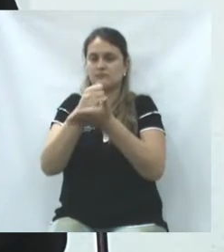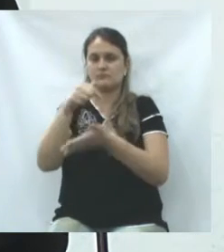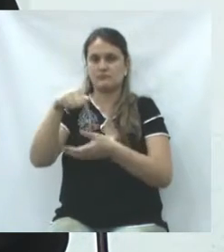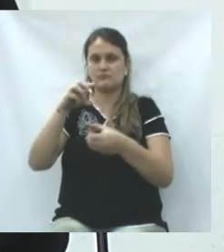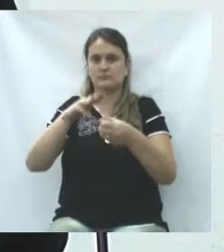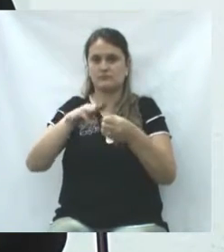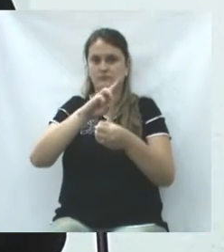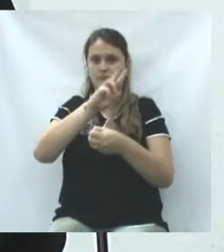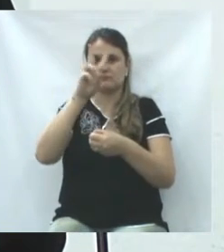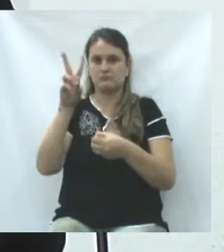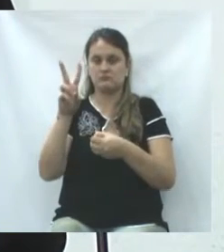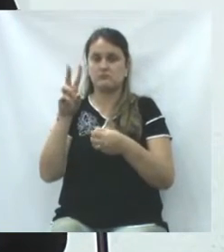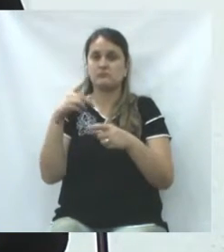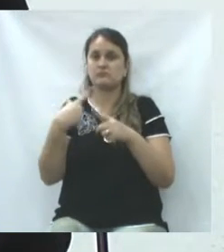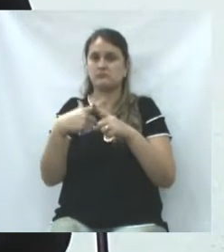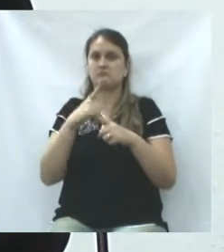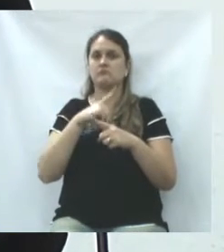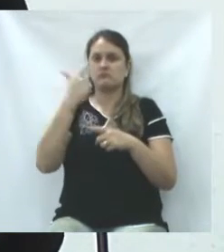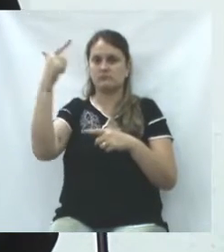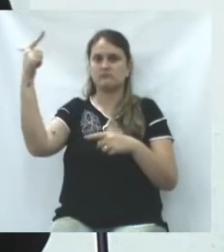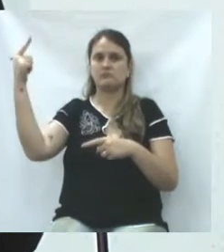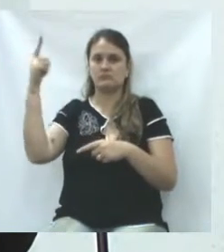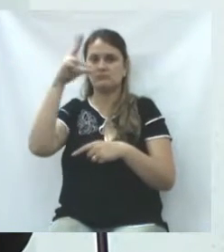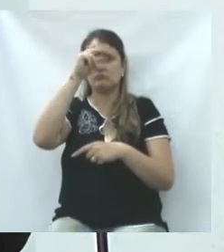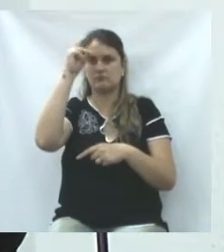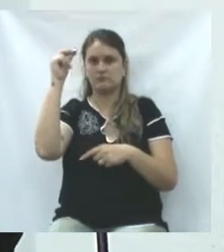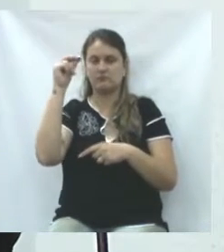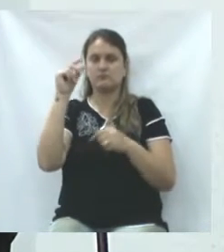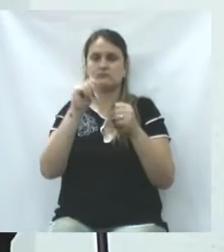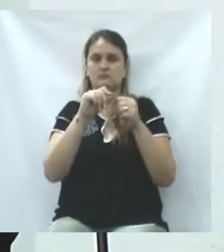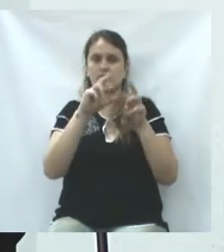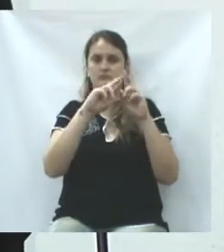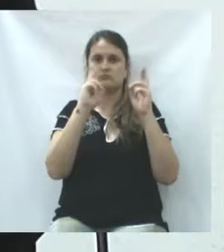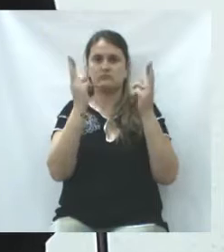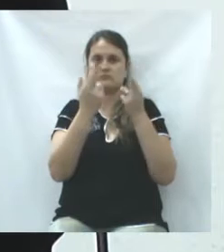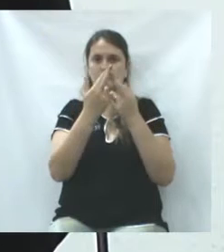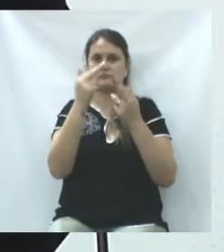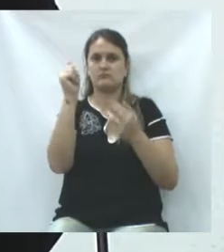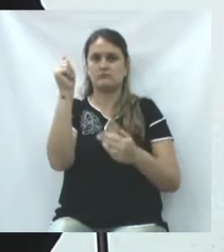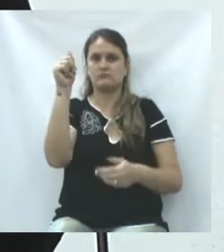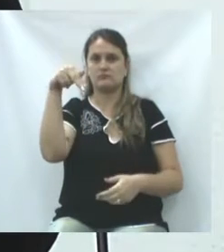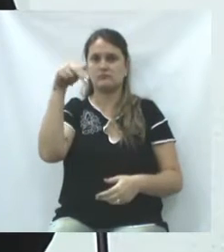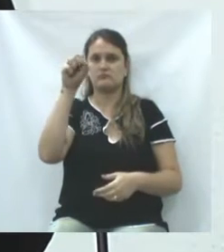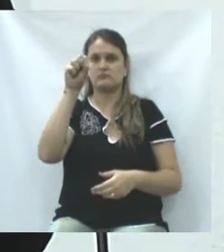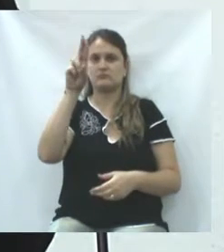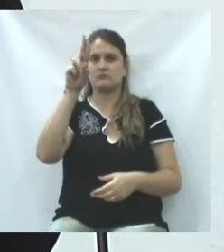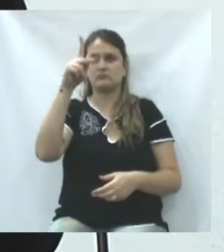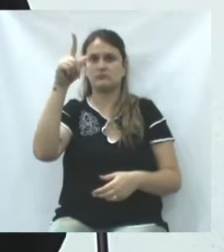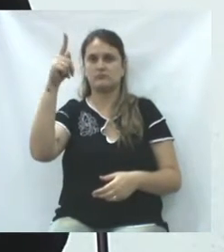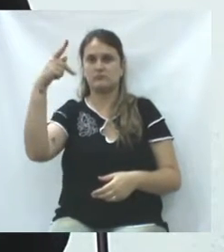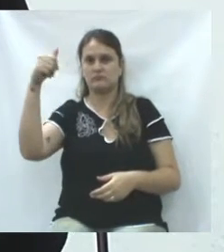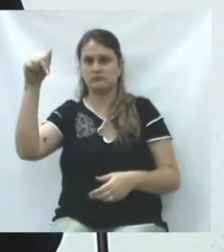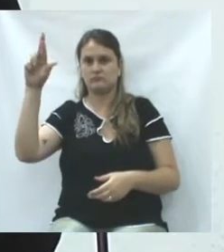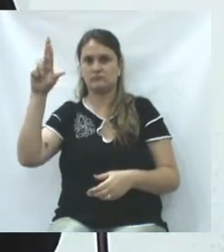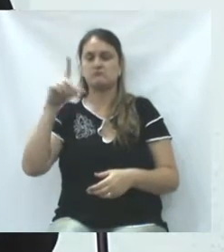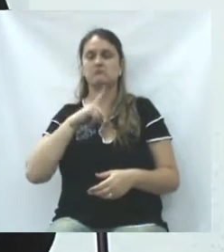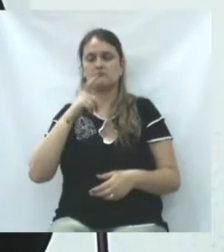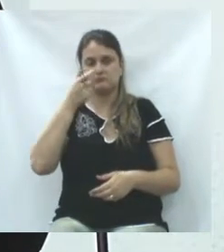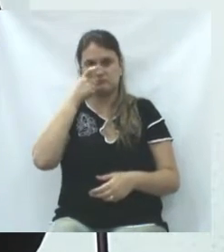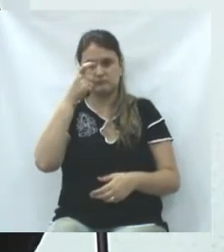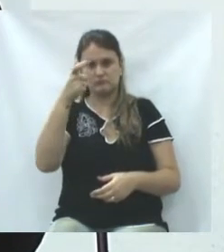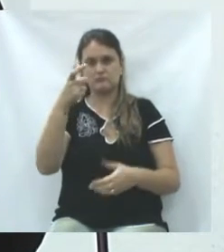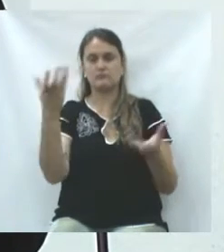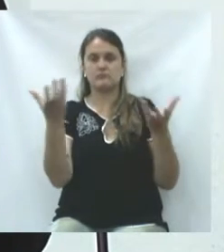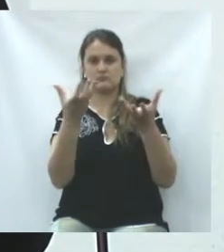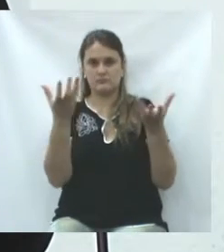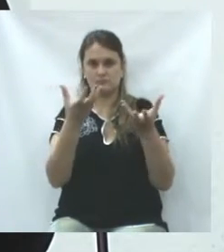que os demais prefeitos, porque na reunião do nosso par, o prefeito Valdemar também expressou, como hoje também em